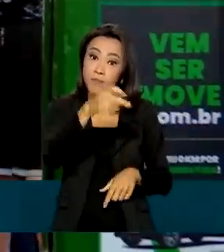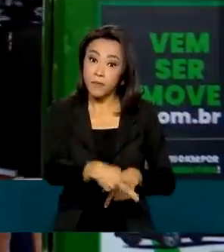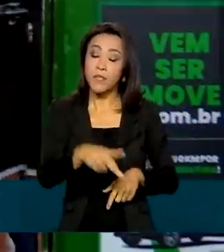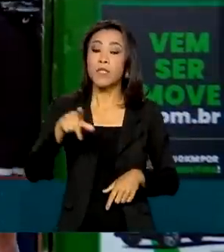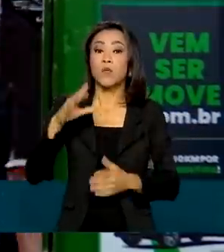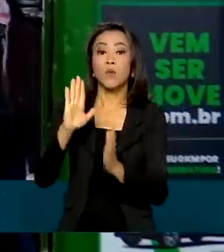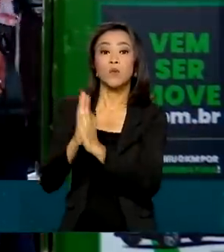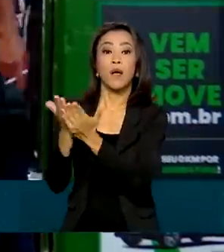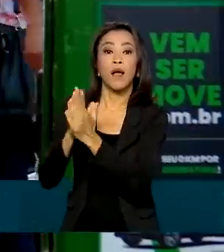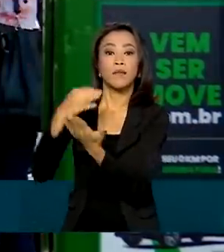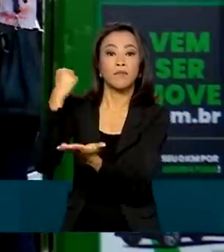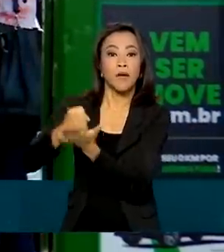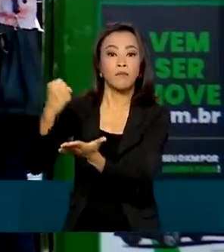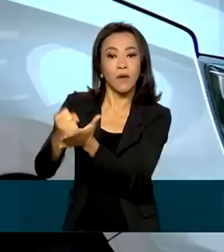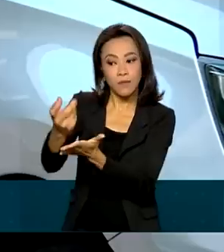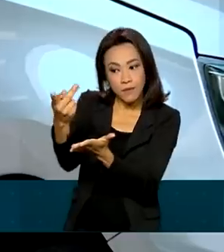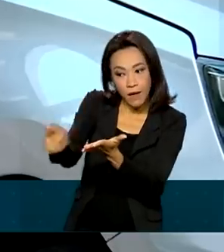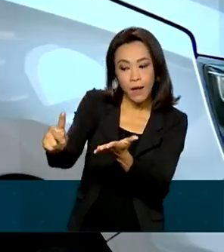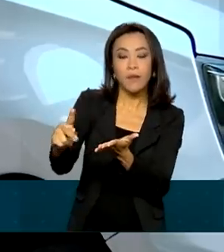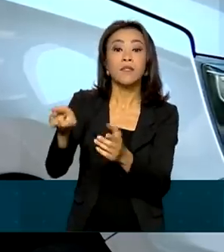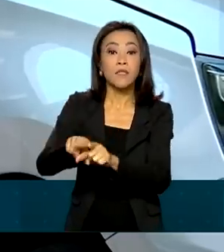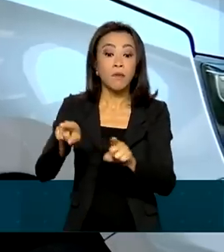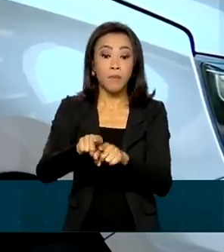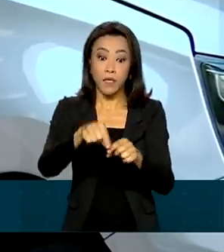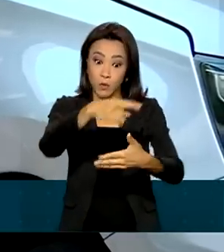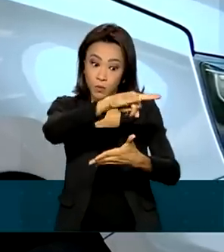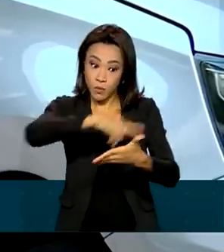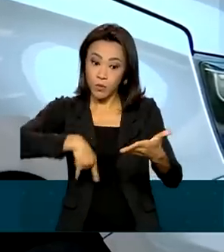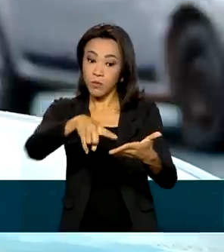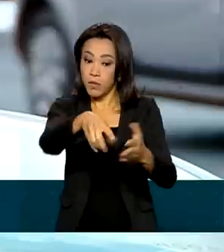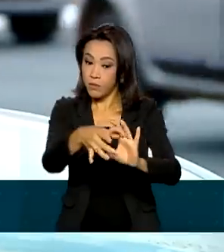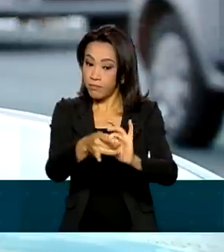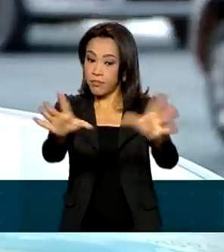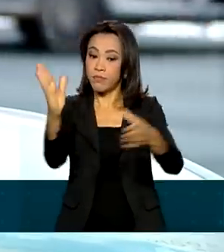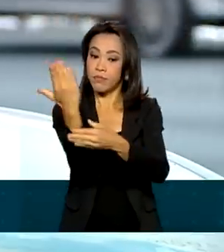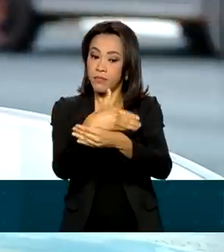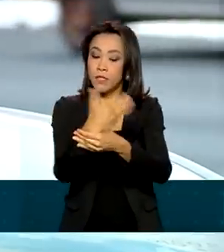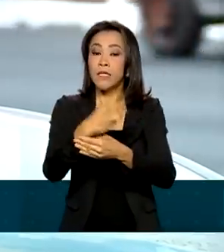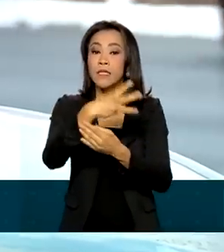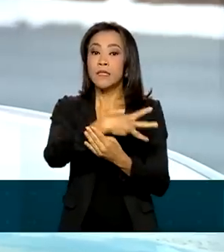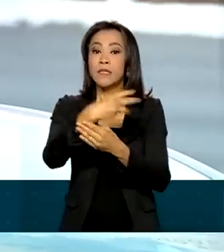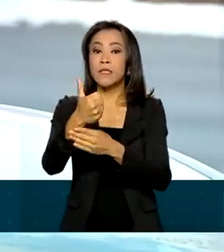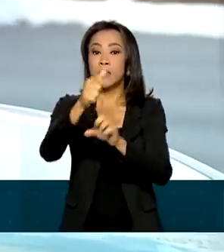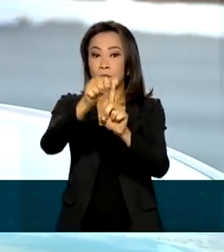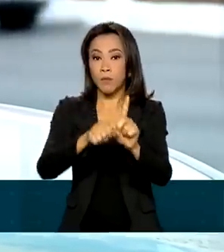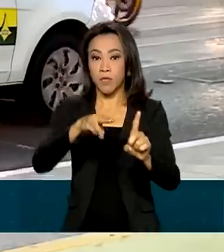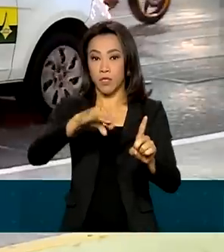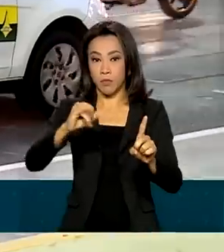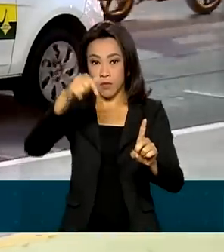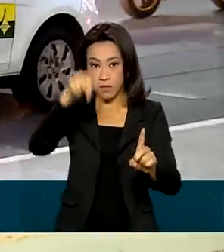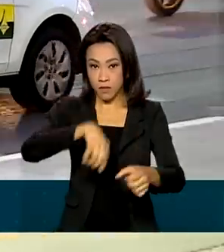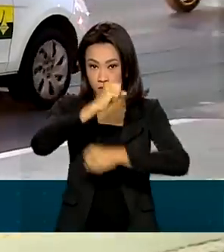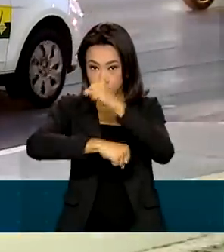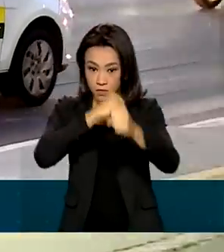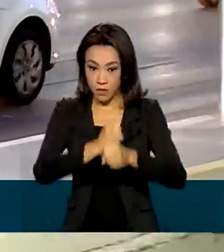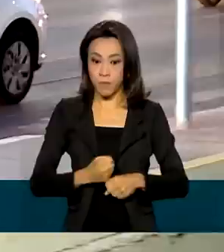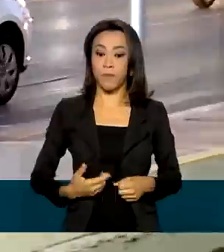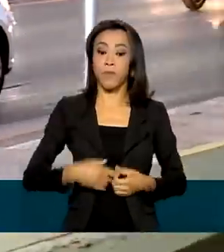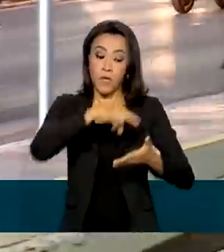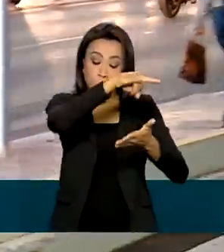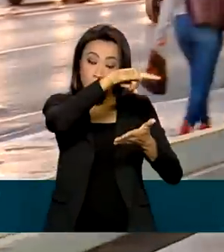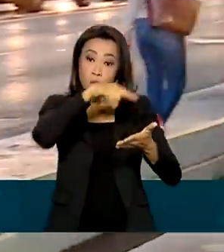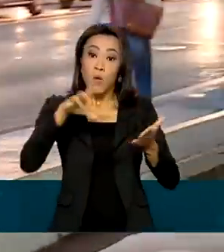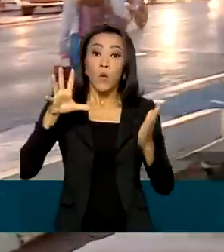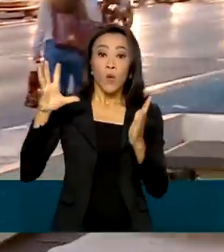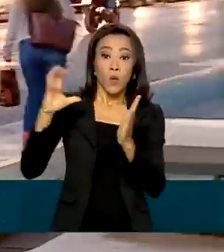Nacional de Habilitação Válida e o Alvará em vigor no dia 31 de maio deste ano. O cadastro dos taxistas deve